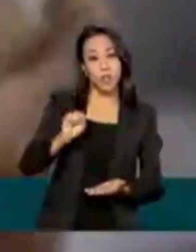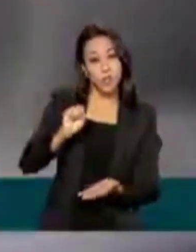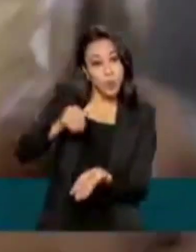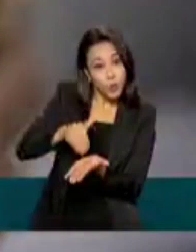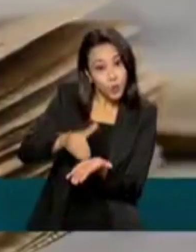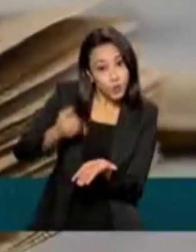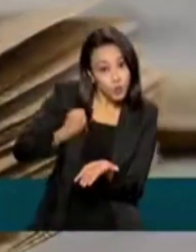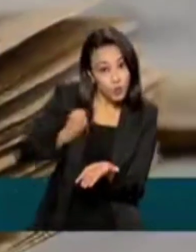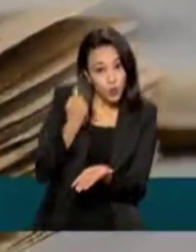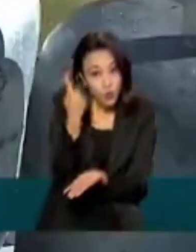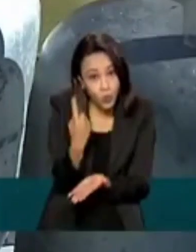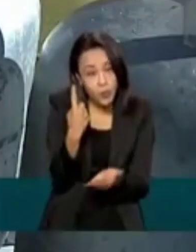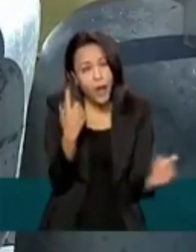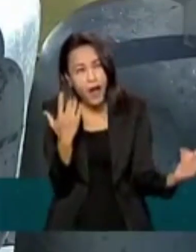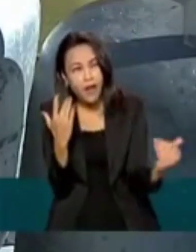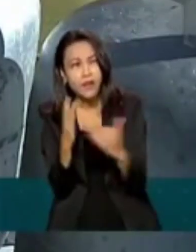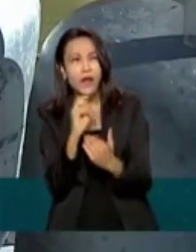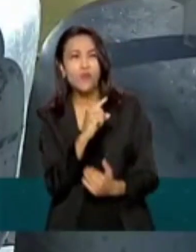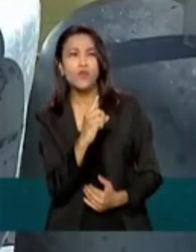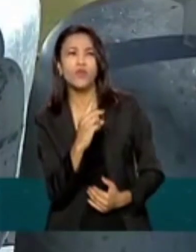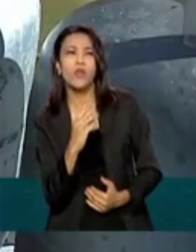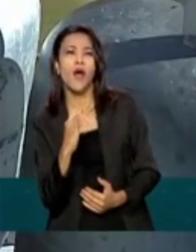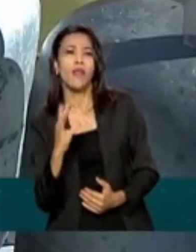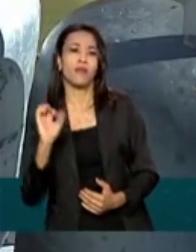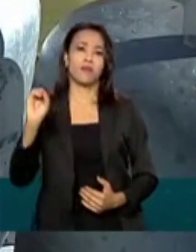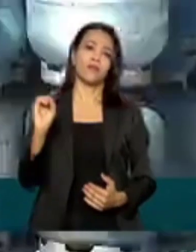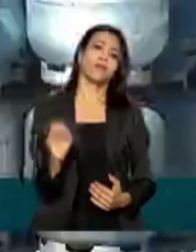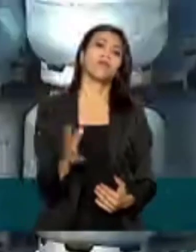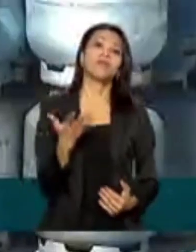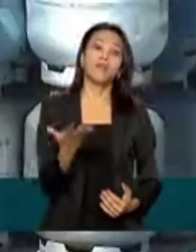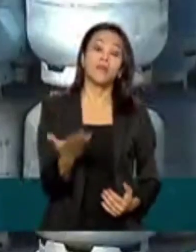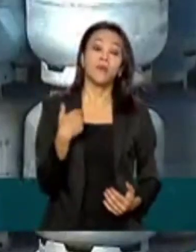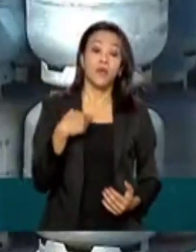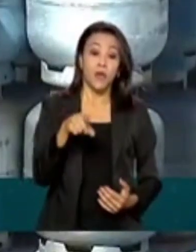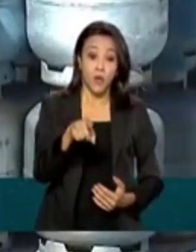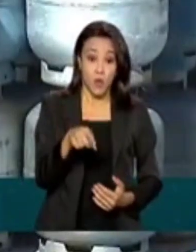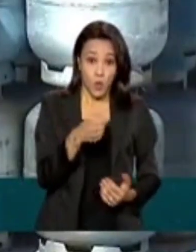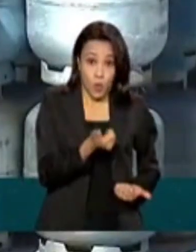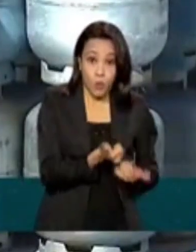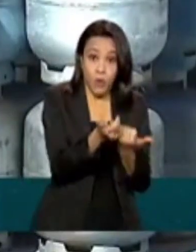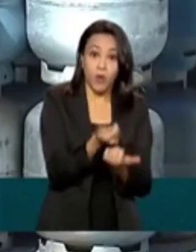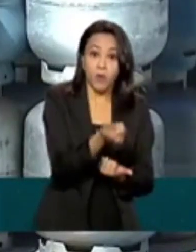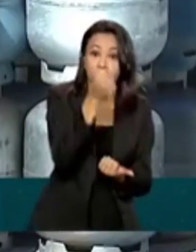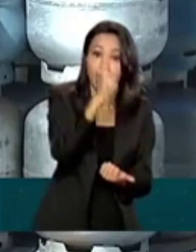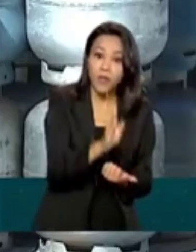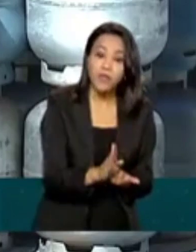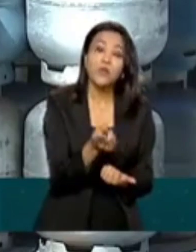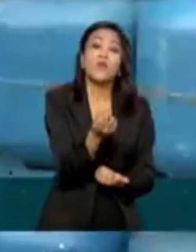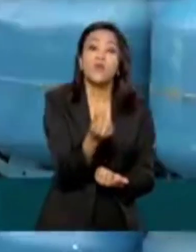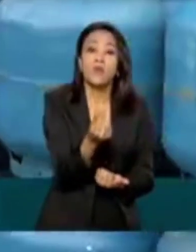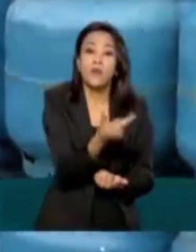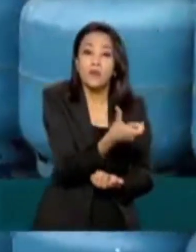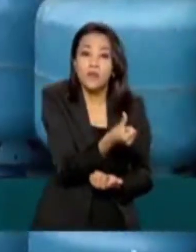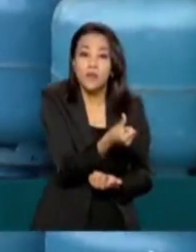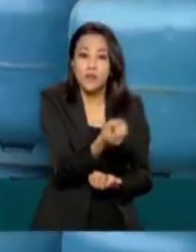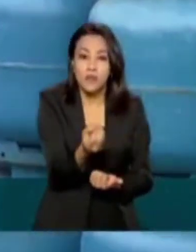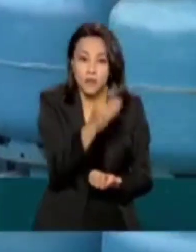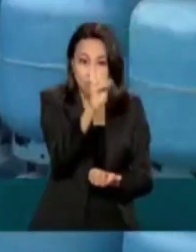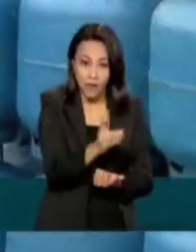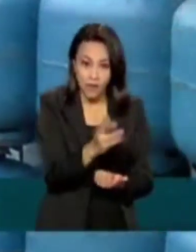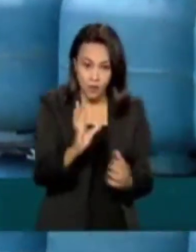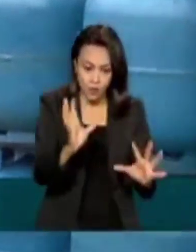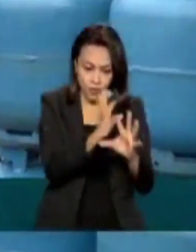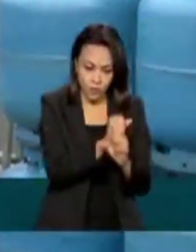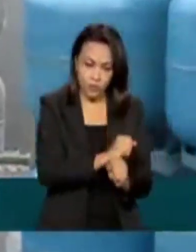chegar àqueles com o NIS final 0 no dia 25 de outubro. No caso do Auxílio Brasil, o valor é de 600 reais. No total, serão